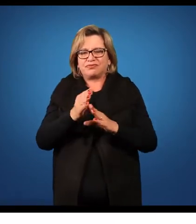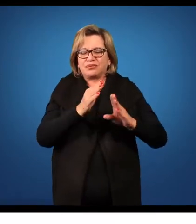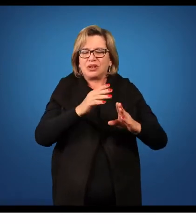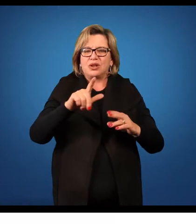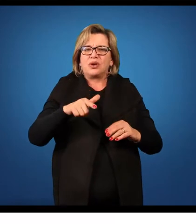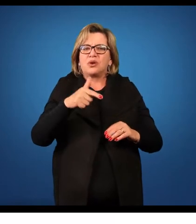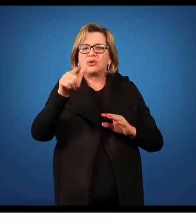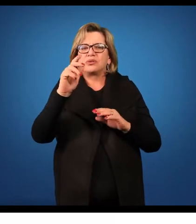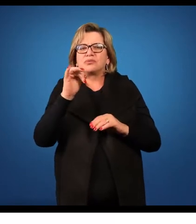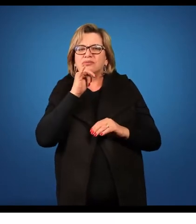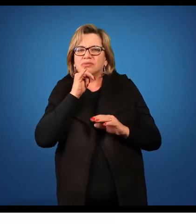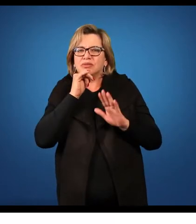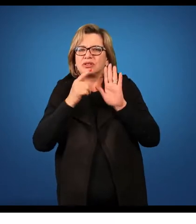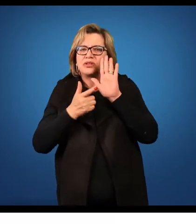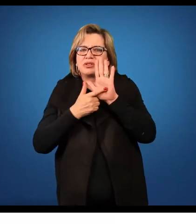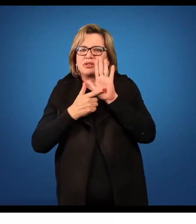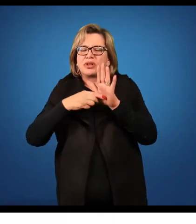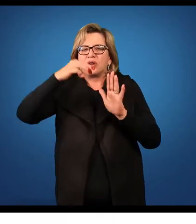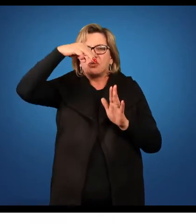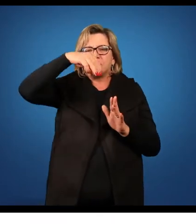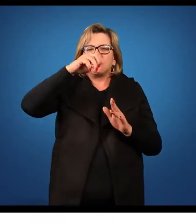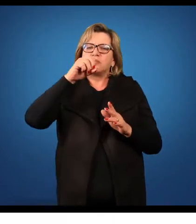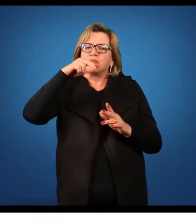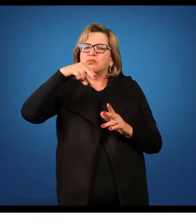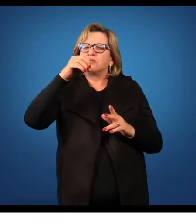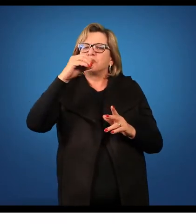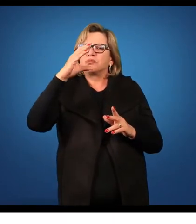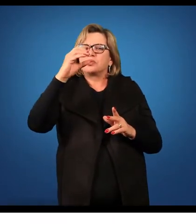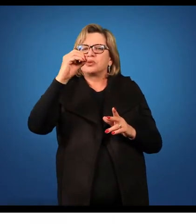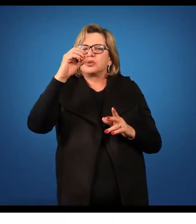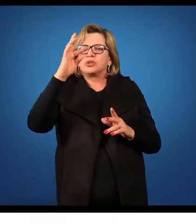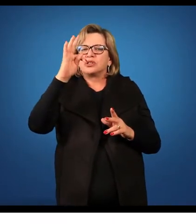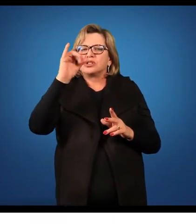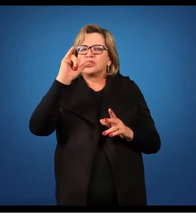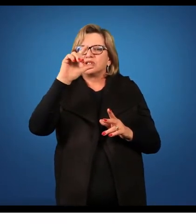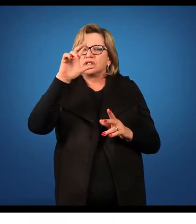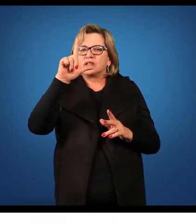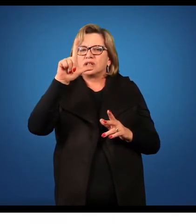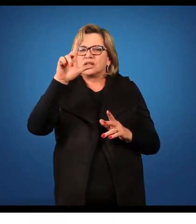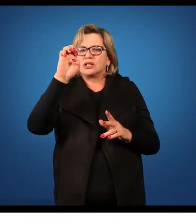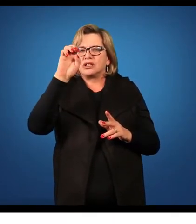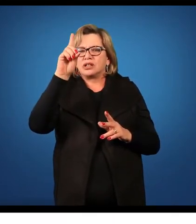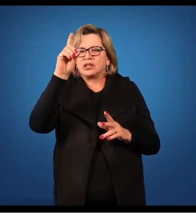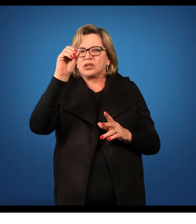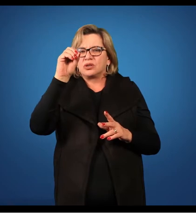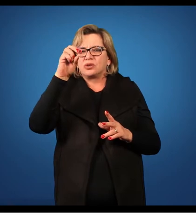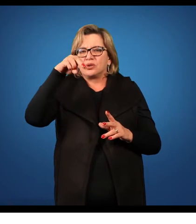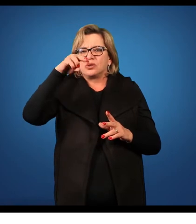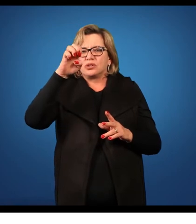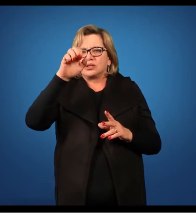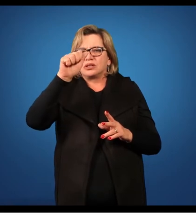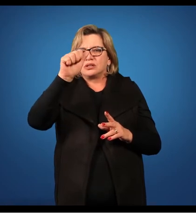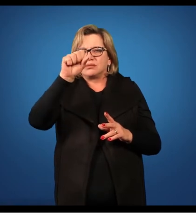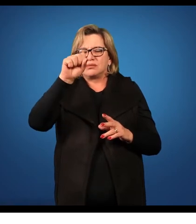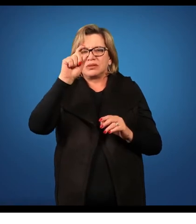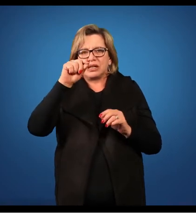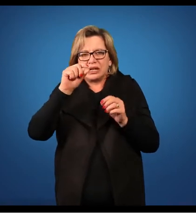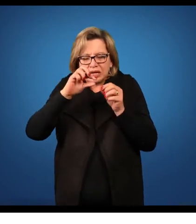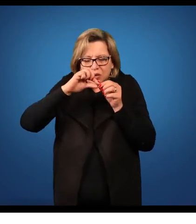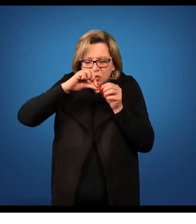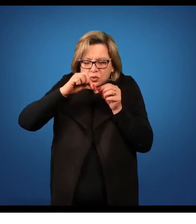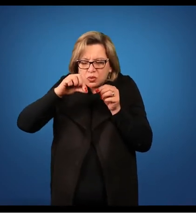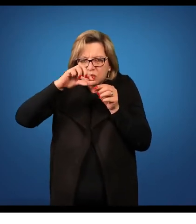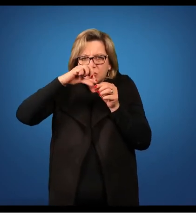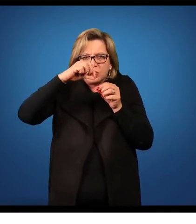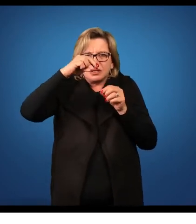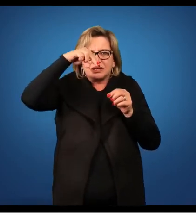que eu vou apresentar de monocotiledones. Uma característica das monocotiledones vegetativas são as nervuras